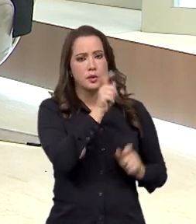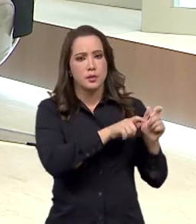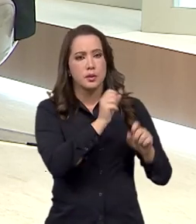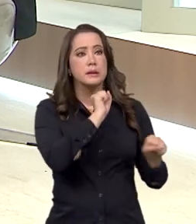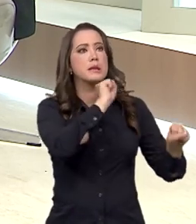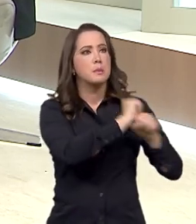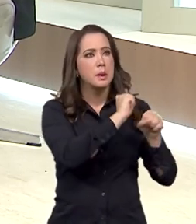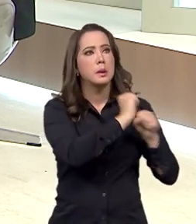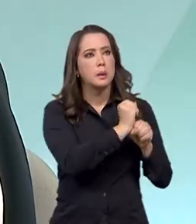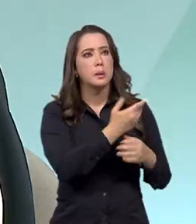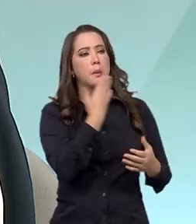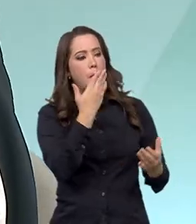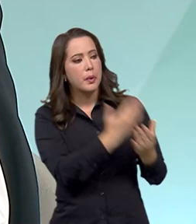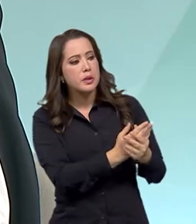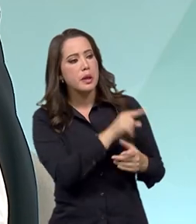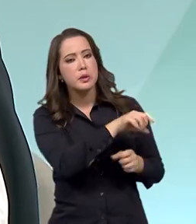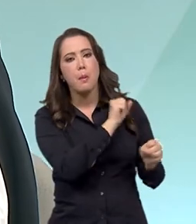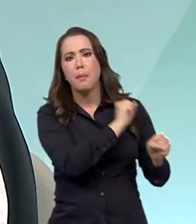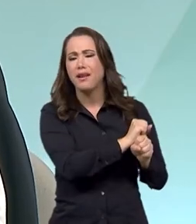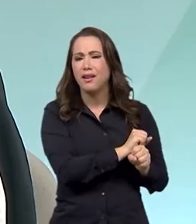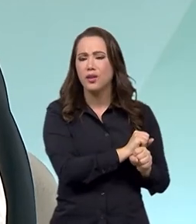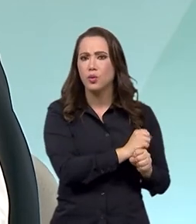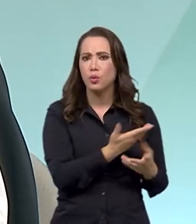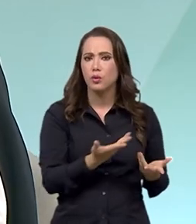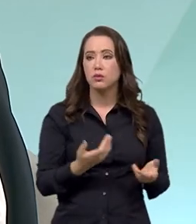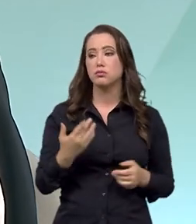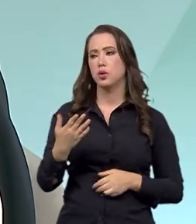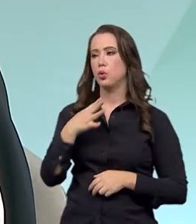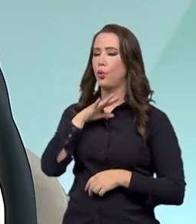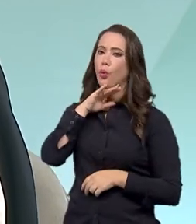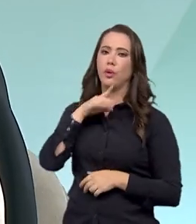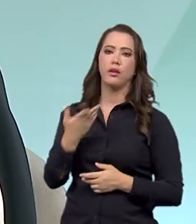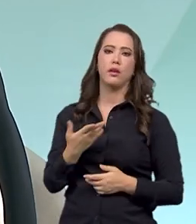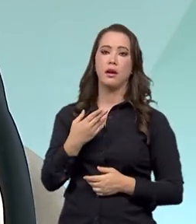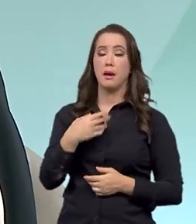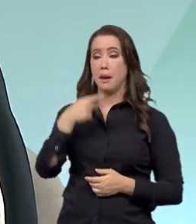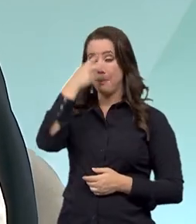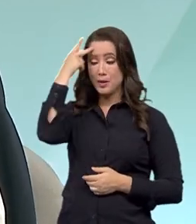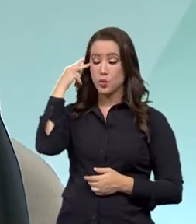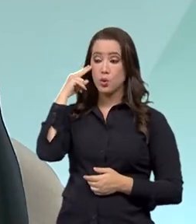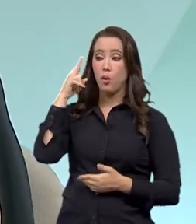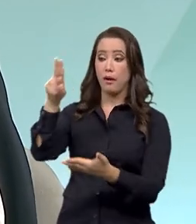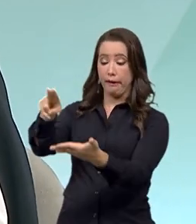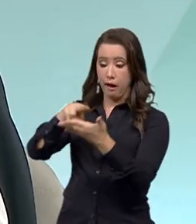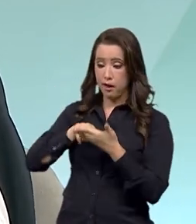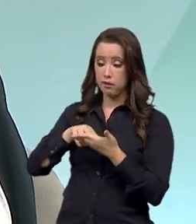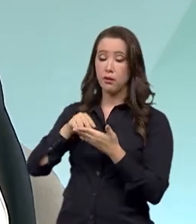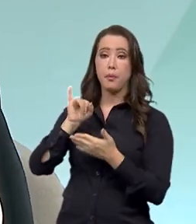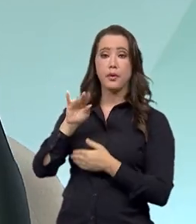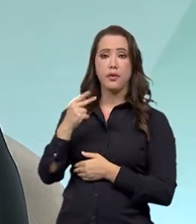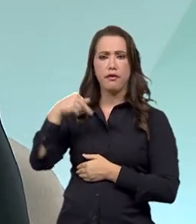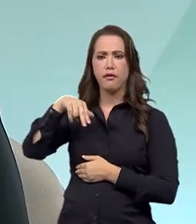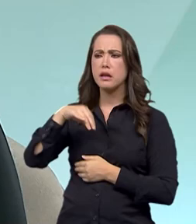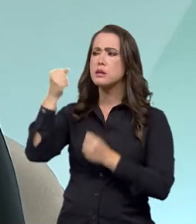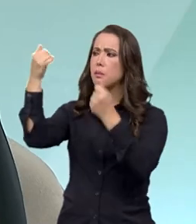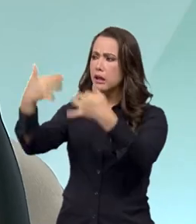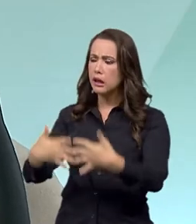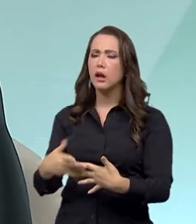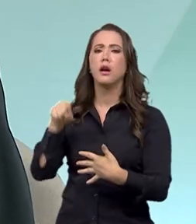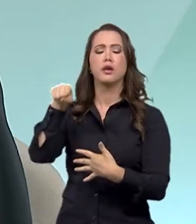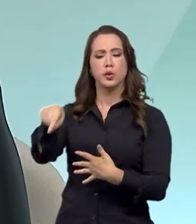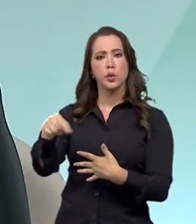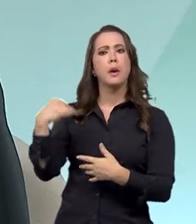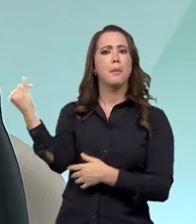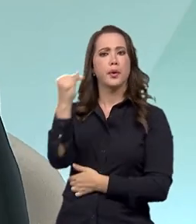teatro? Com certeza. Imagina, a pessoa manda uma carta para o IFAM, relatando a importância de um bem, esperando o